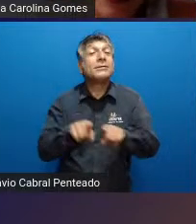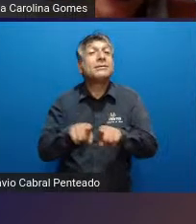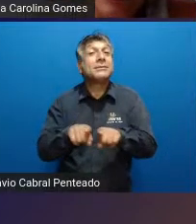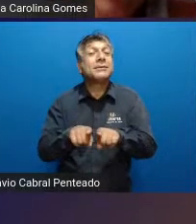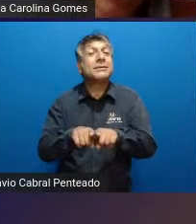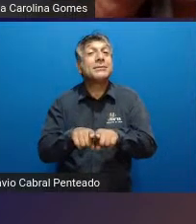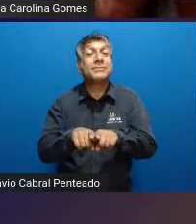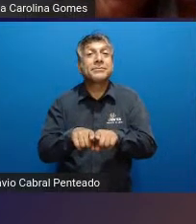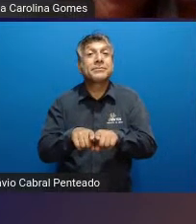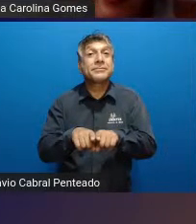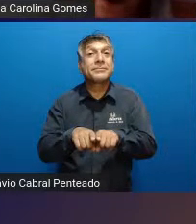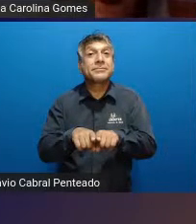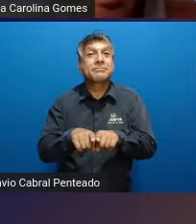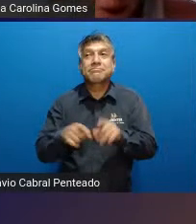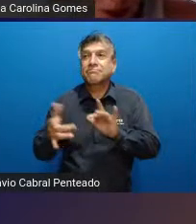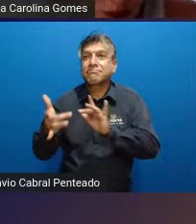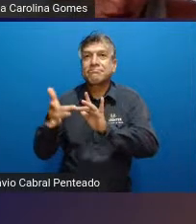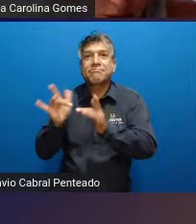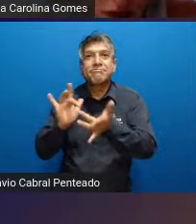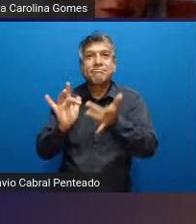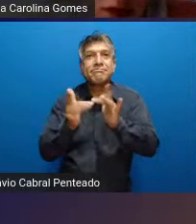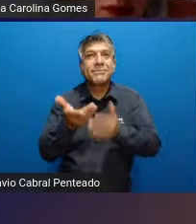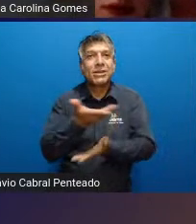melhora da interação social